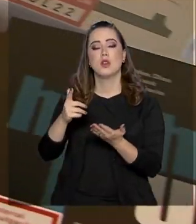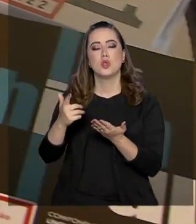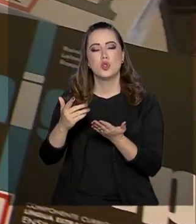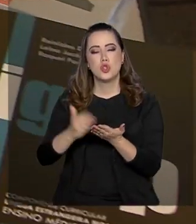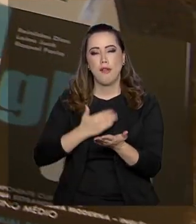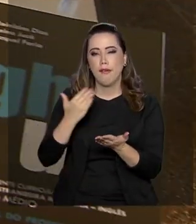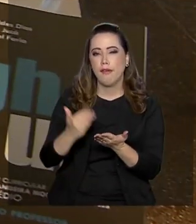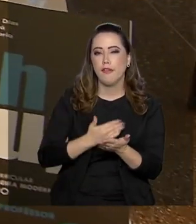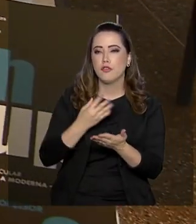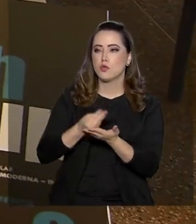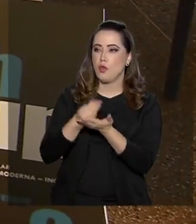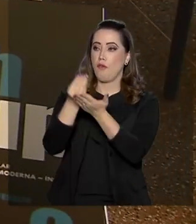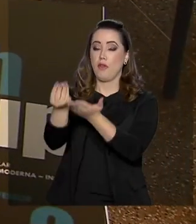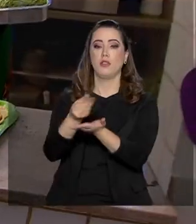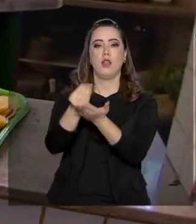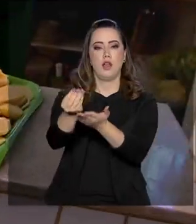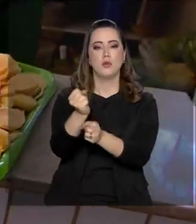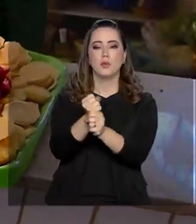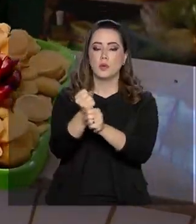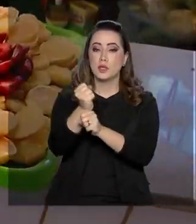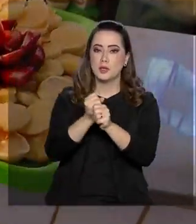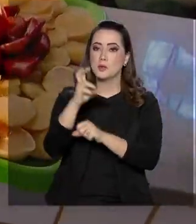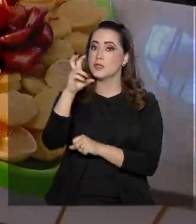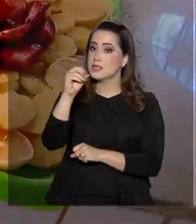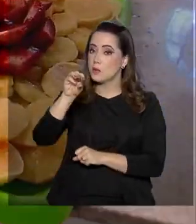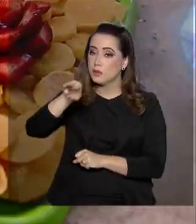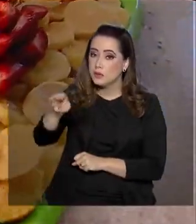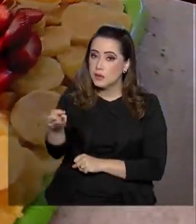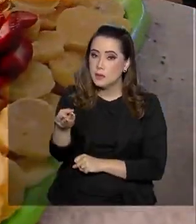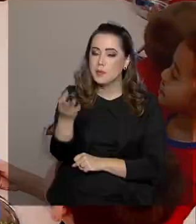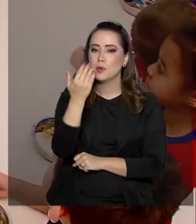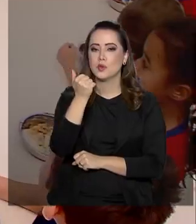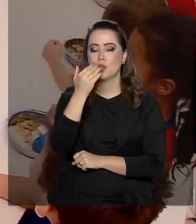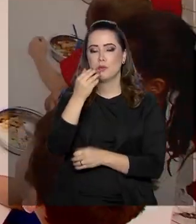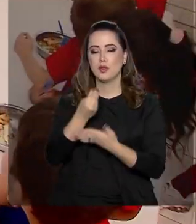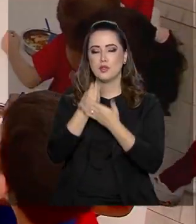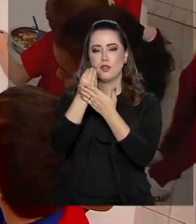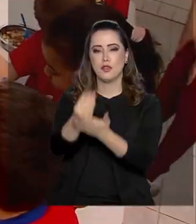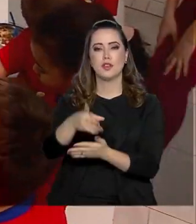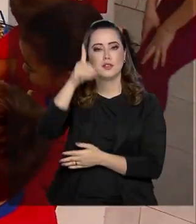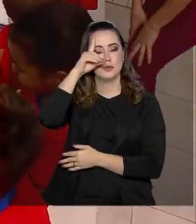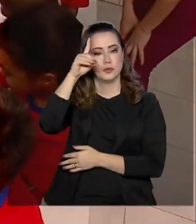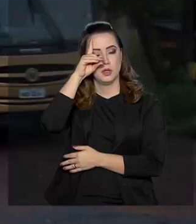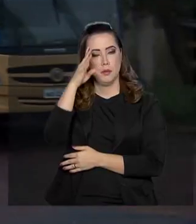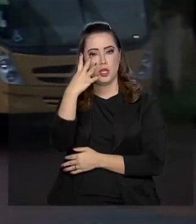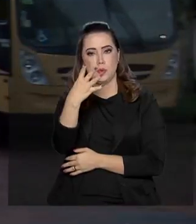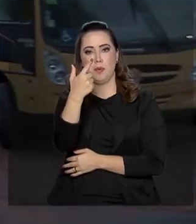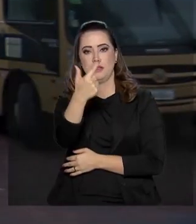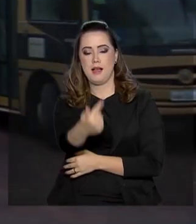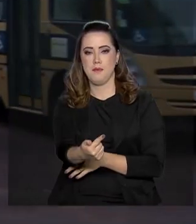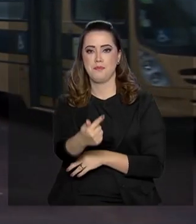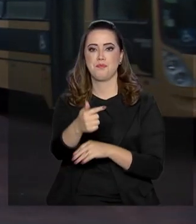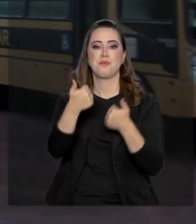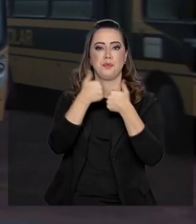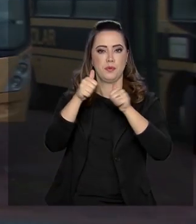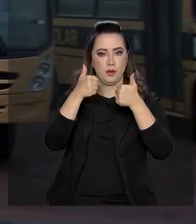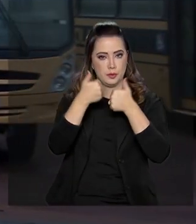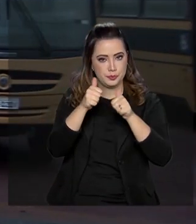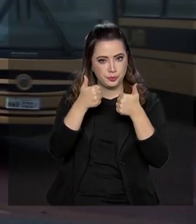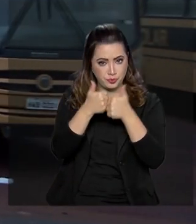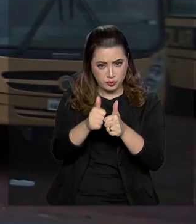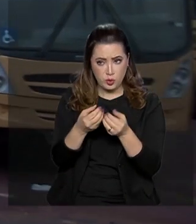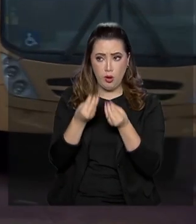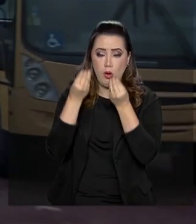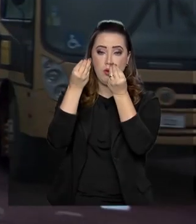por ano, 50 milhões de refeições servidas diariamente, 47 mil ônibus escolares entregues.